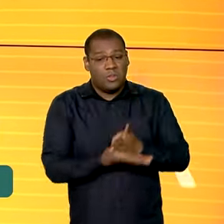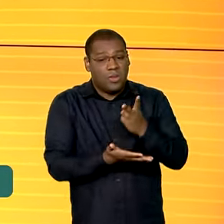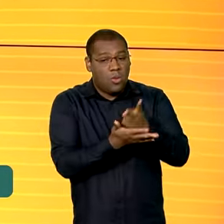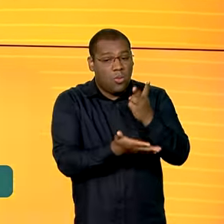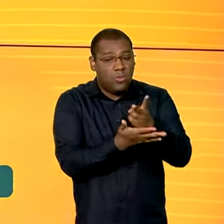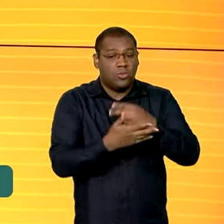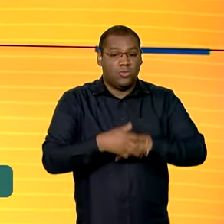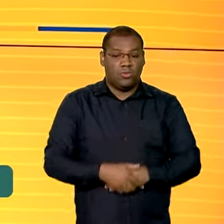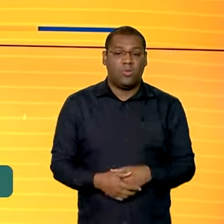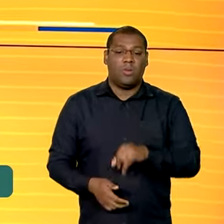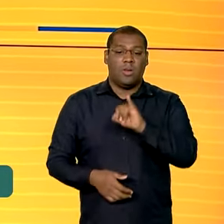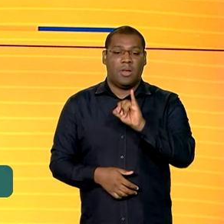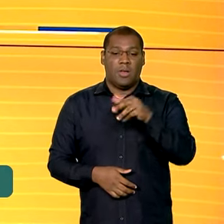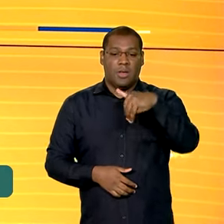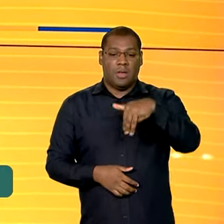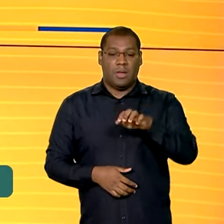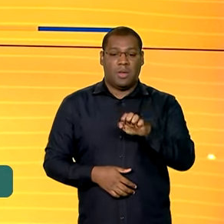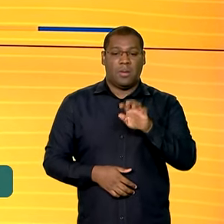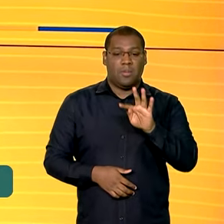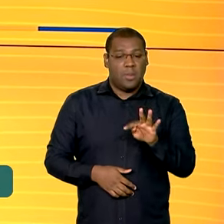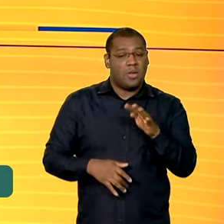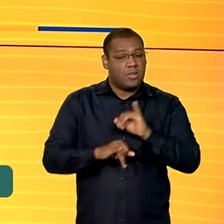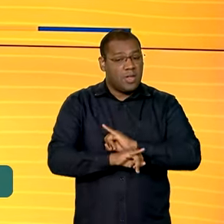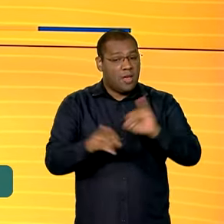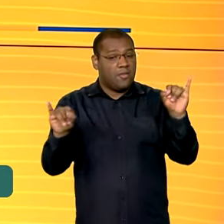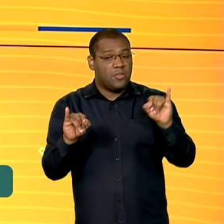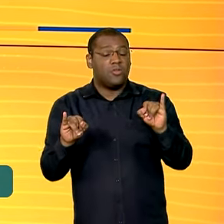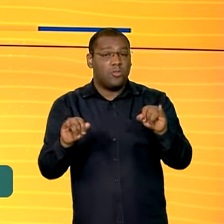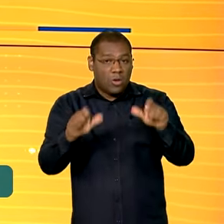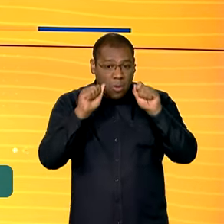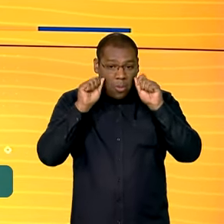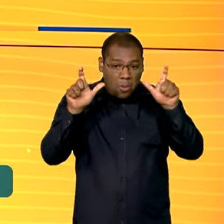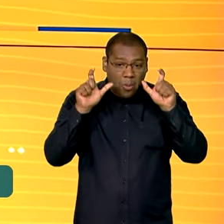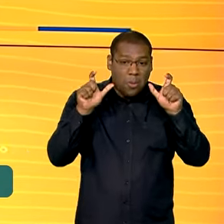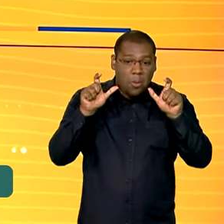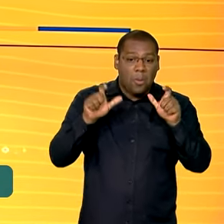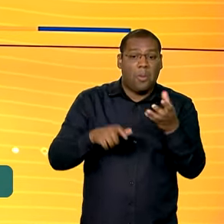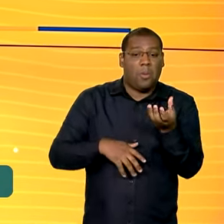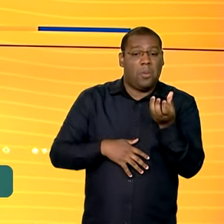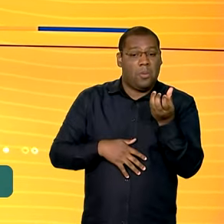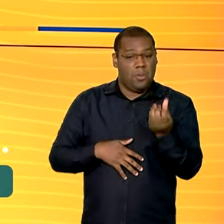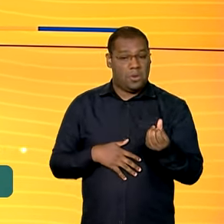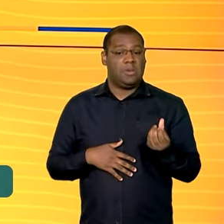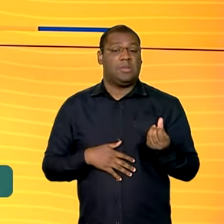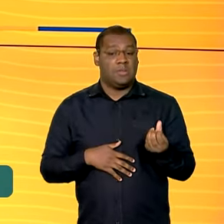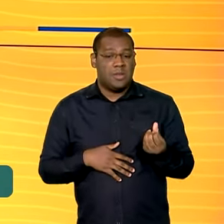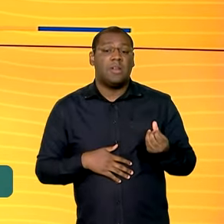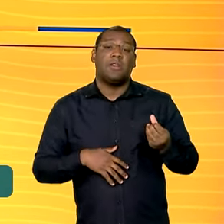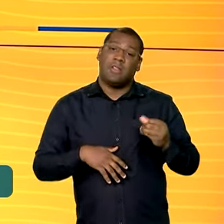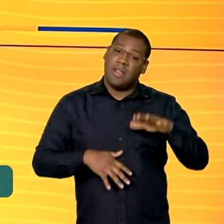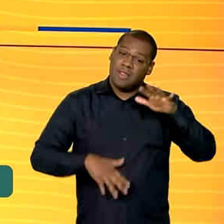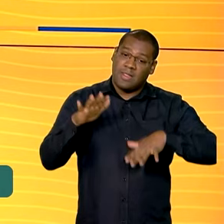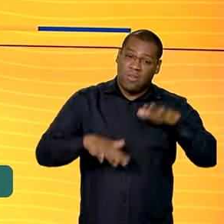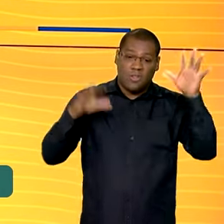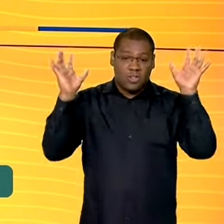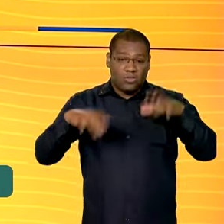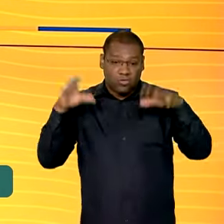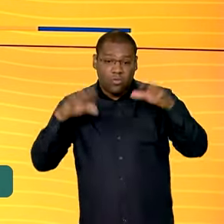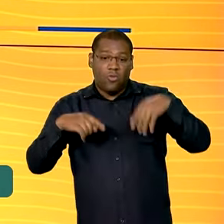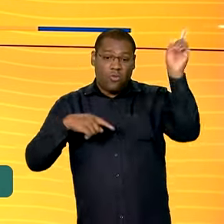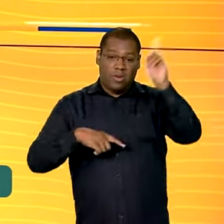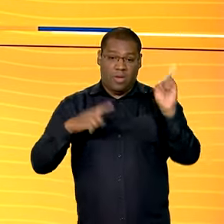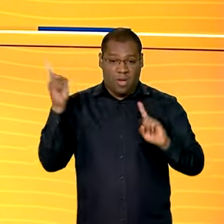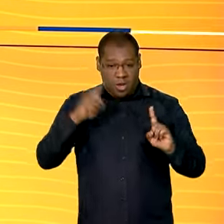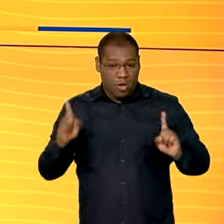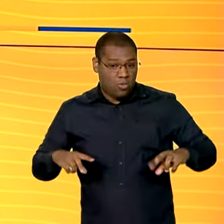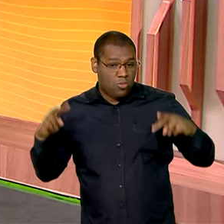sistema do IMET indica seis alertas climáticos para a queda de temperatura vendaval e tempestade sobre o Rio